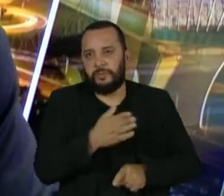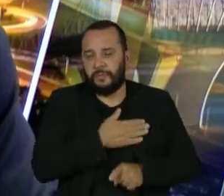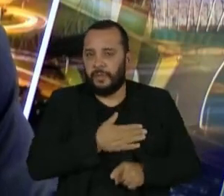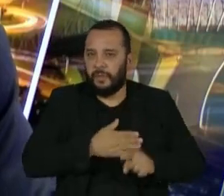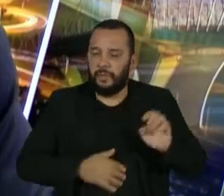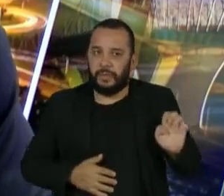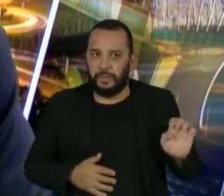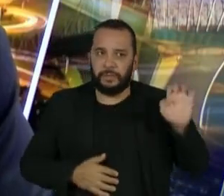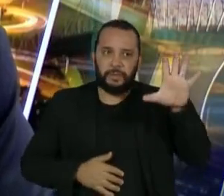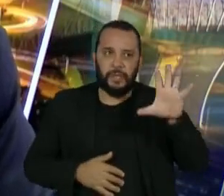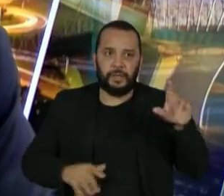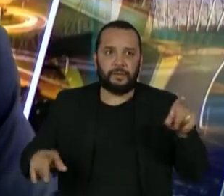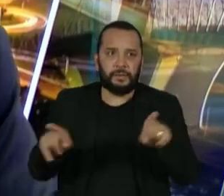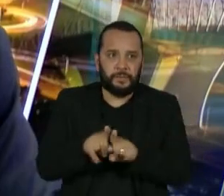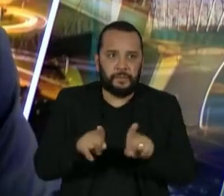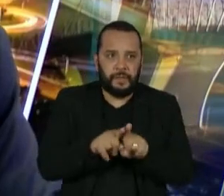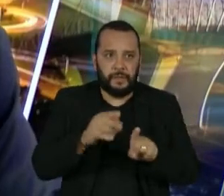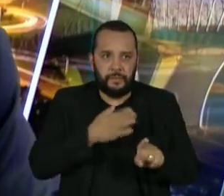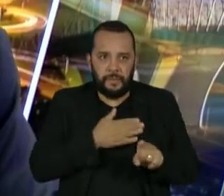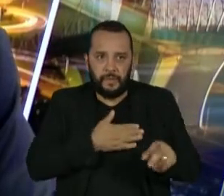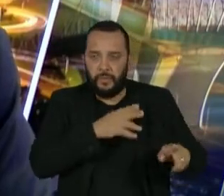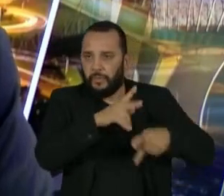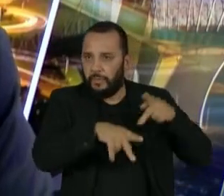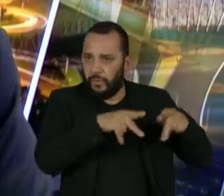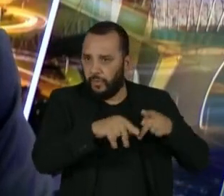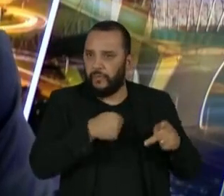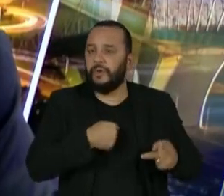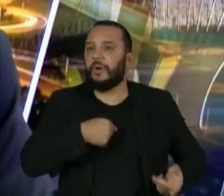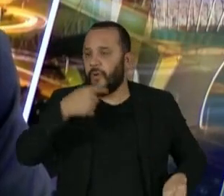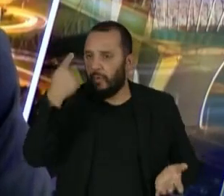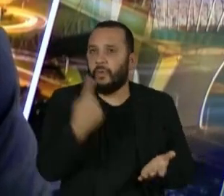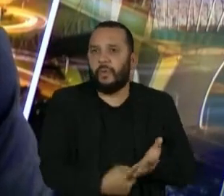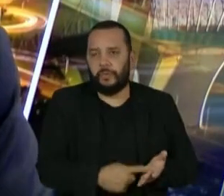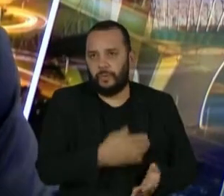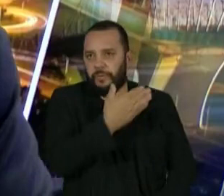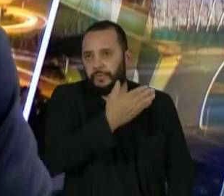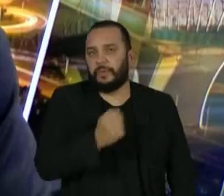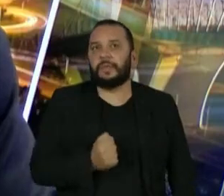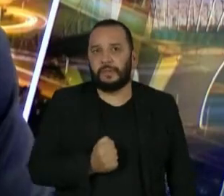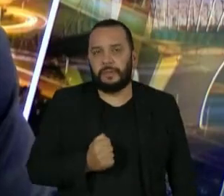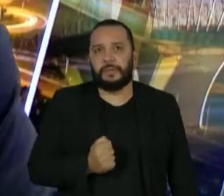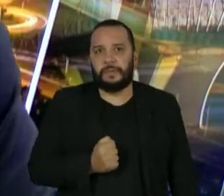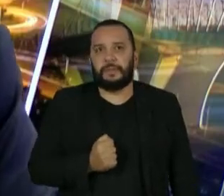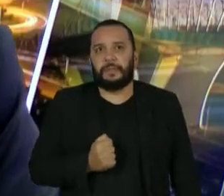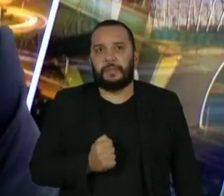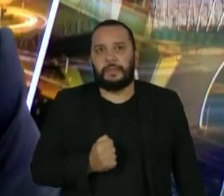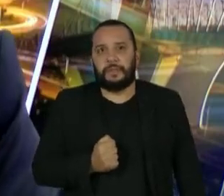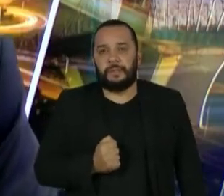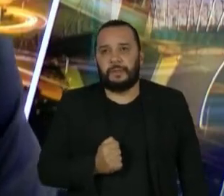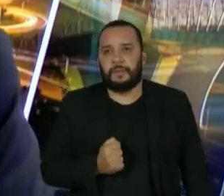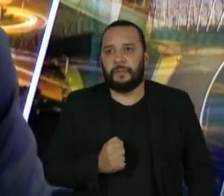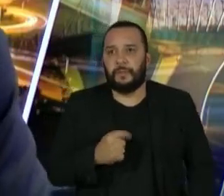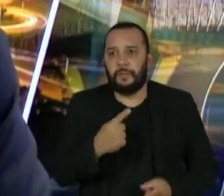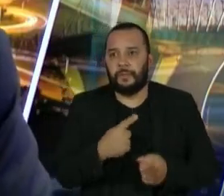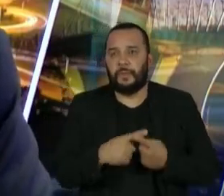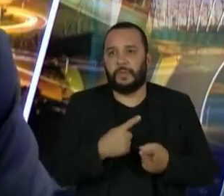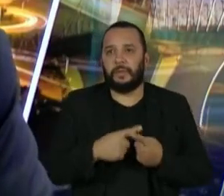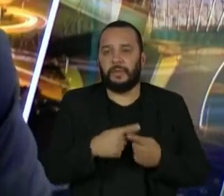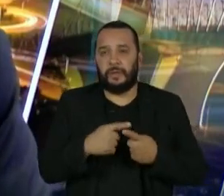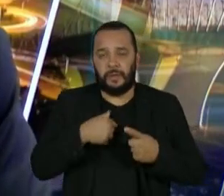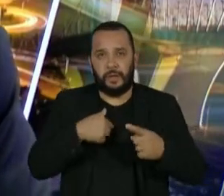e com o meu povo me colocaria na linha de frente na questão da sobrevivência